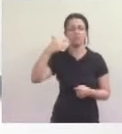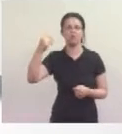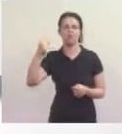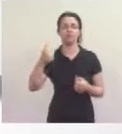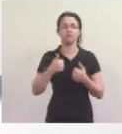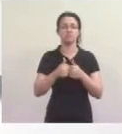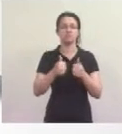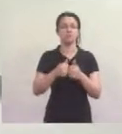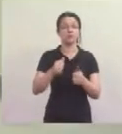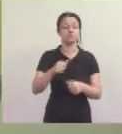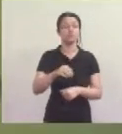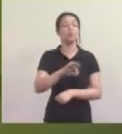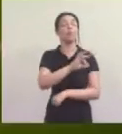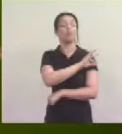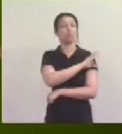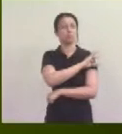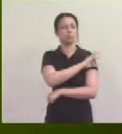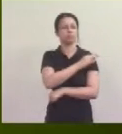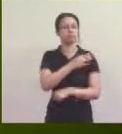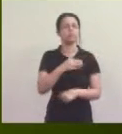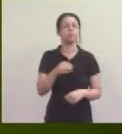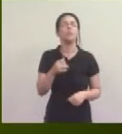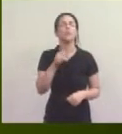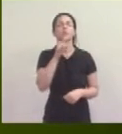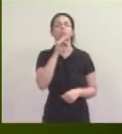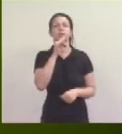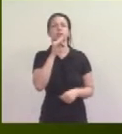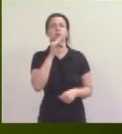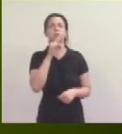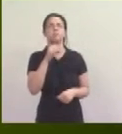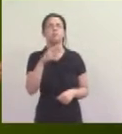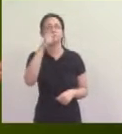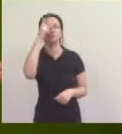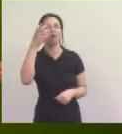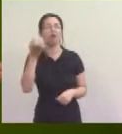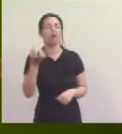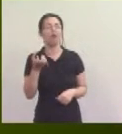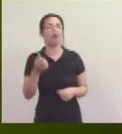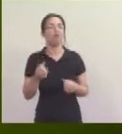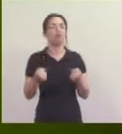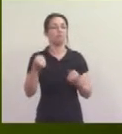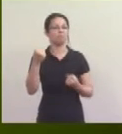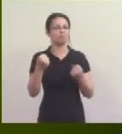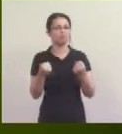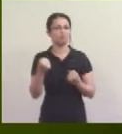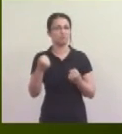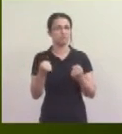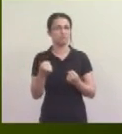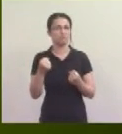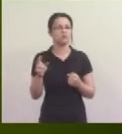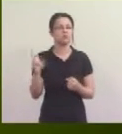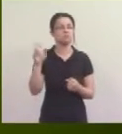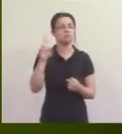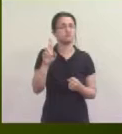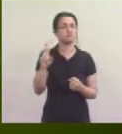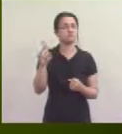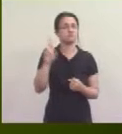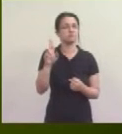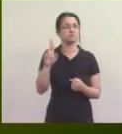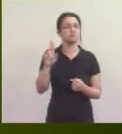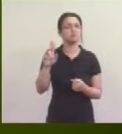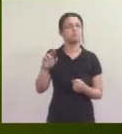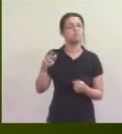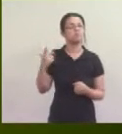transporte público. E para atender pessoas que querem ter um carro só quando ele é necessário, de vez em quando. Experimente.